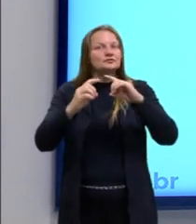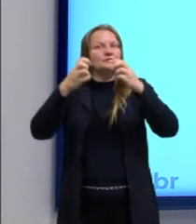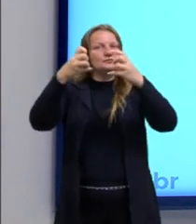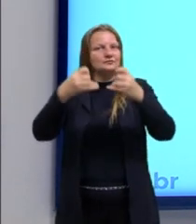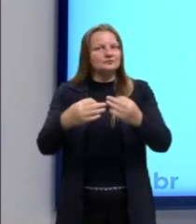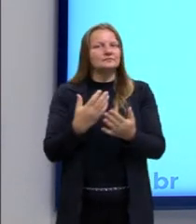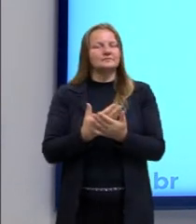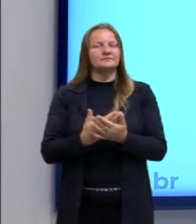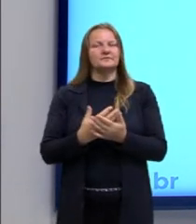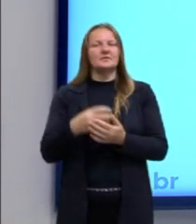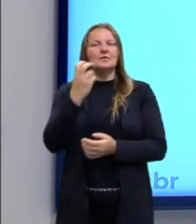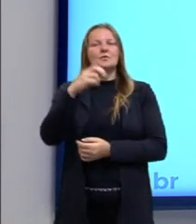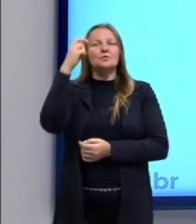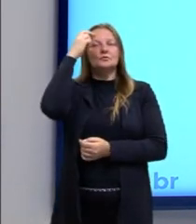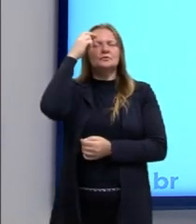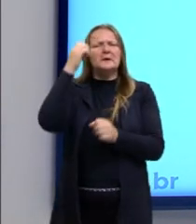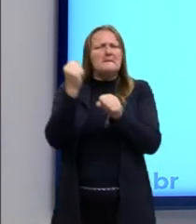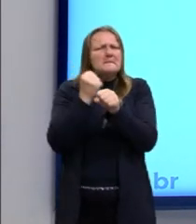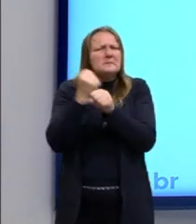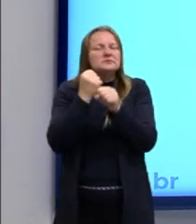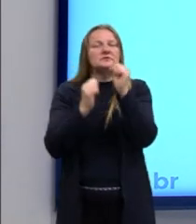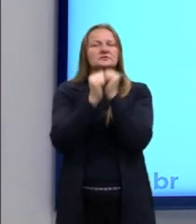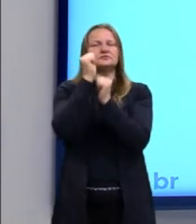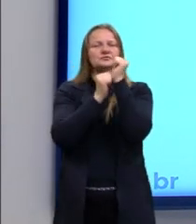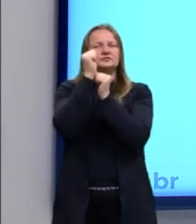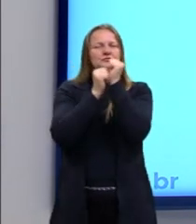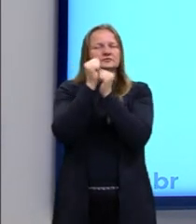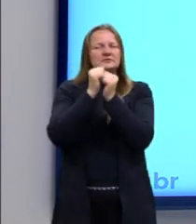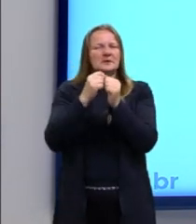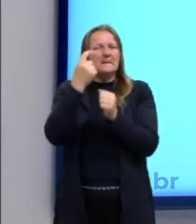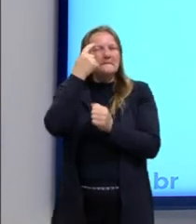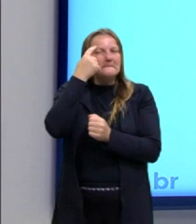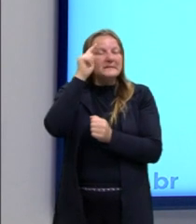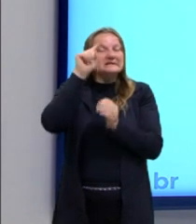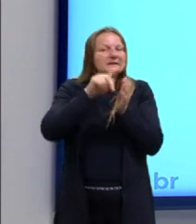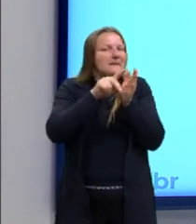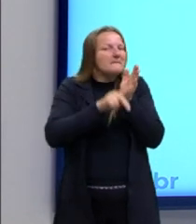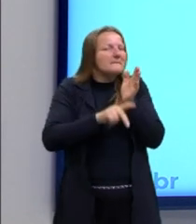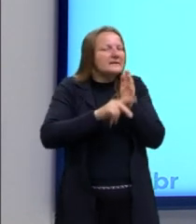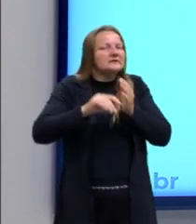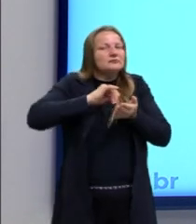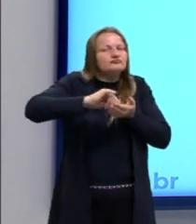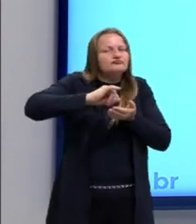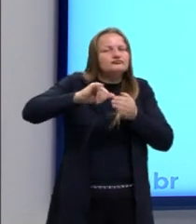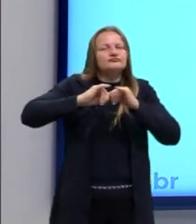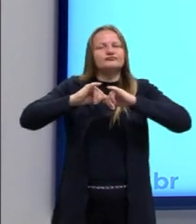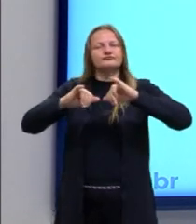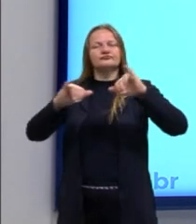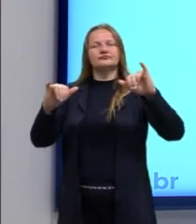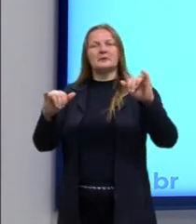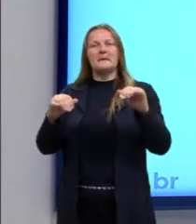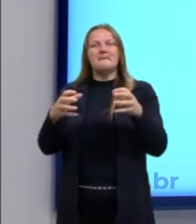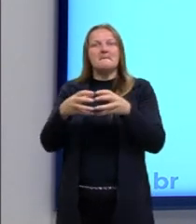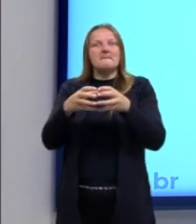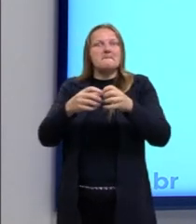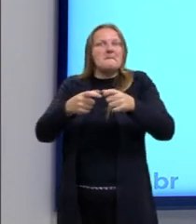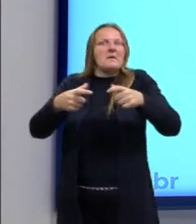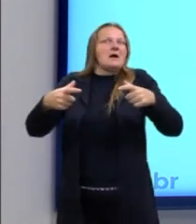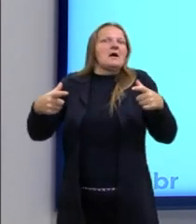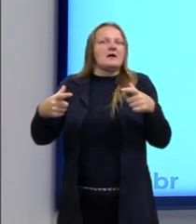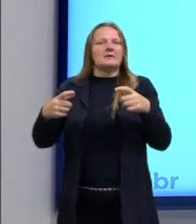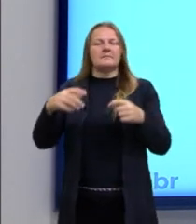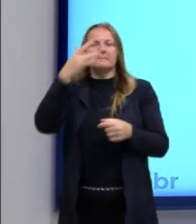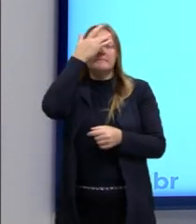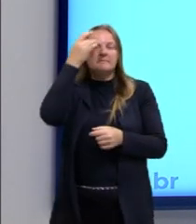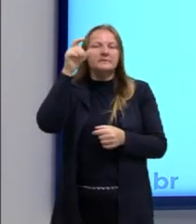Essa cultura produzida por alguém para que atinja um maior número de pessoas. Então cultura de massa